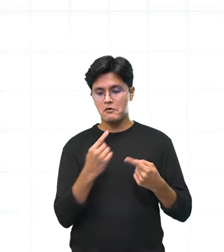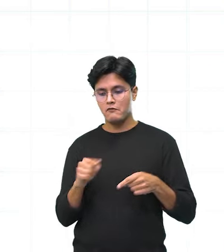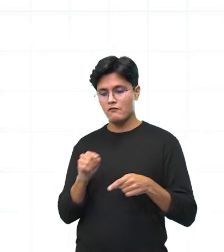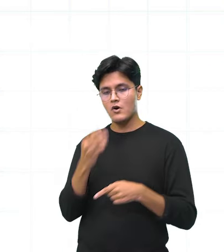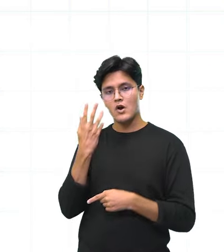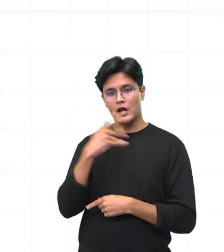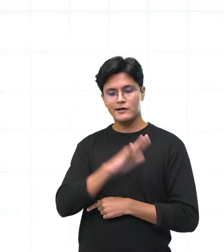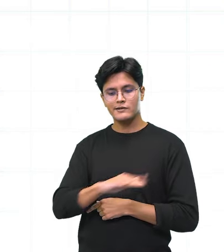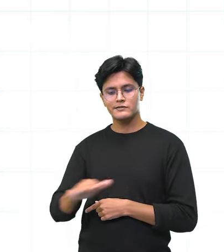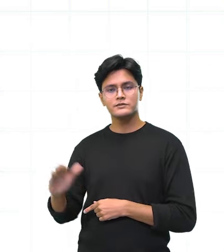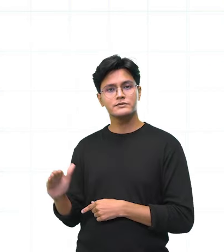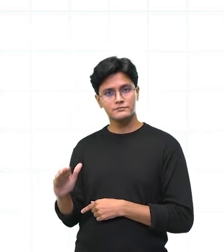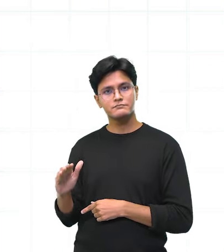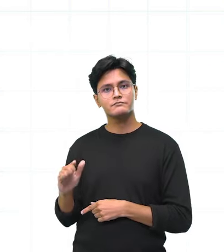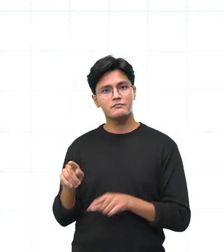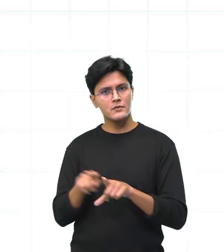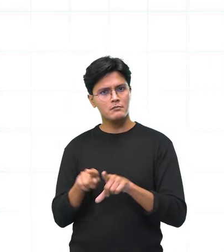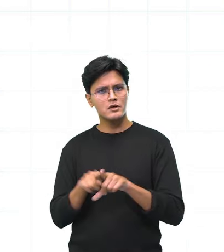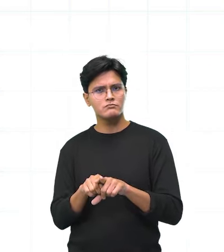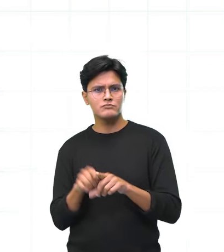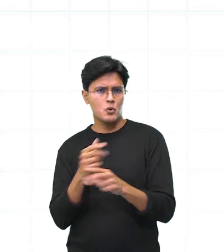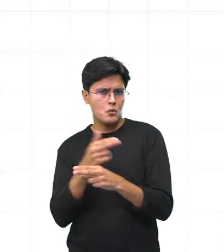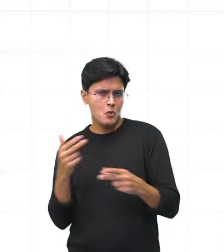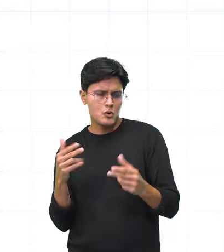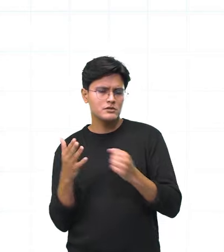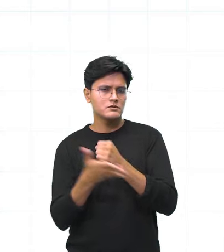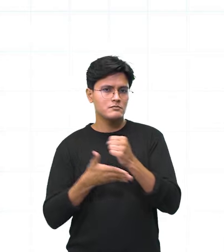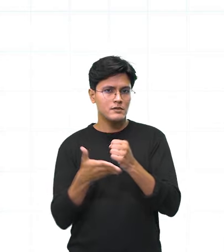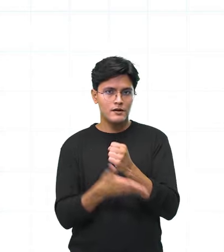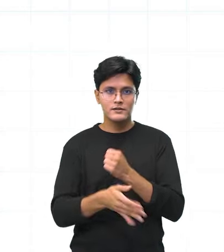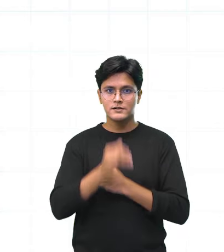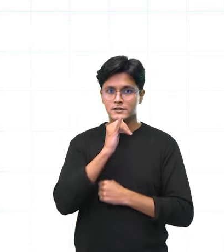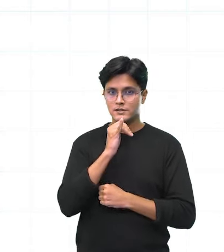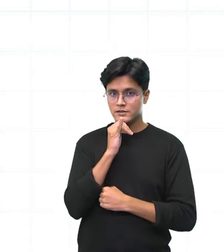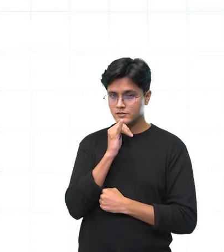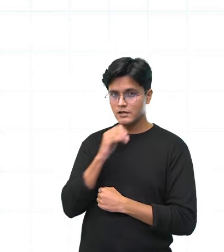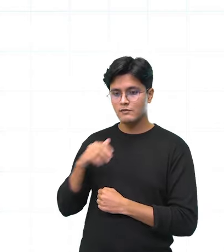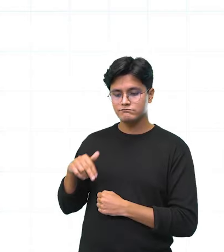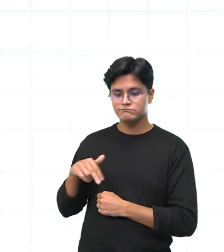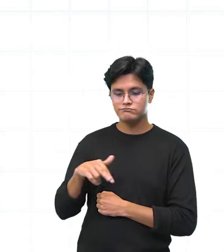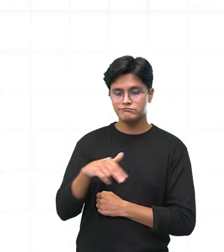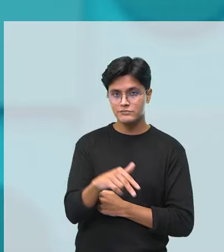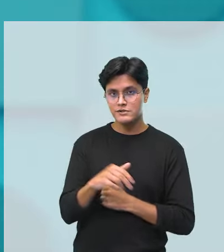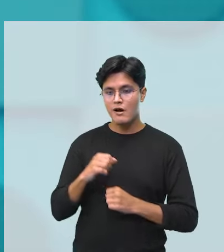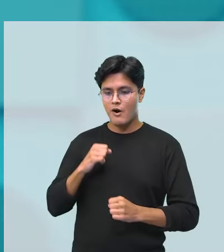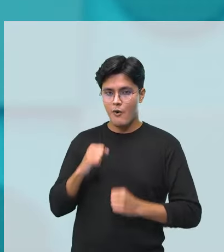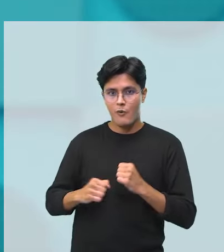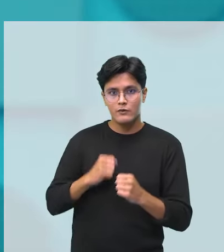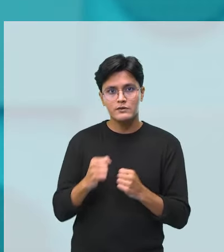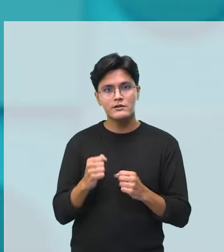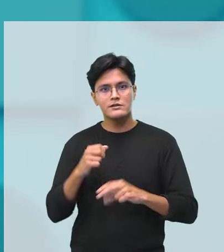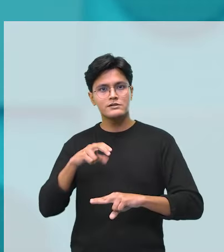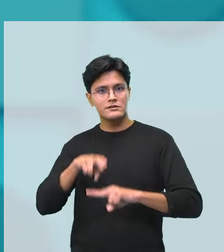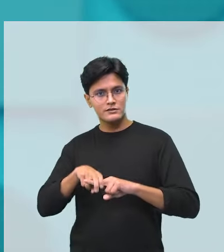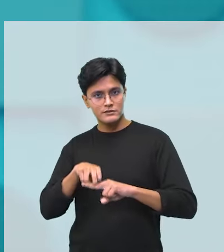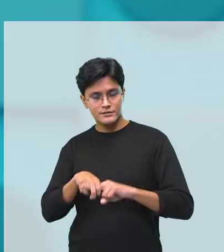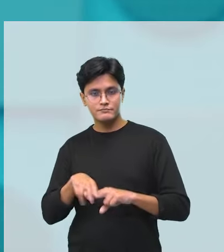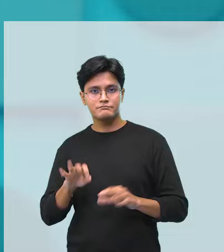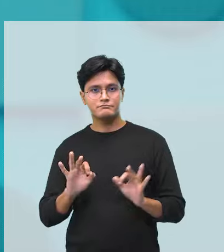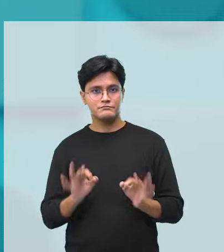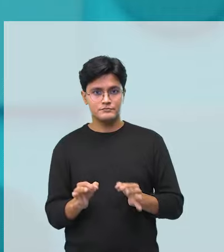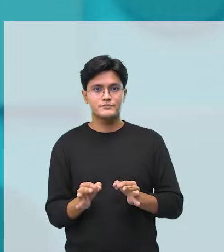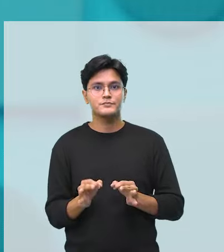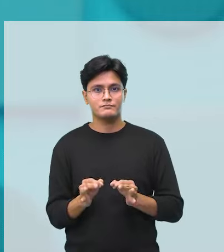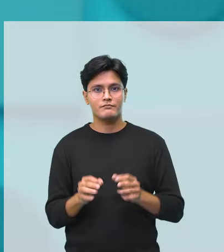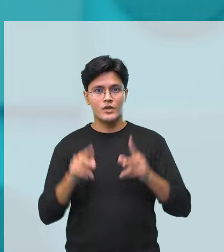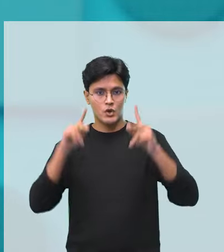questões básicas, que é essenciais, como a gente fazer o quê? Andar, correr, sentar, certo? O